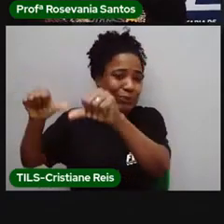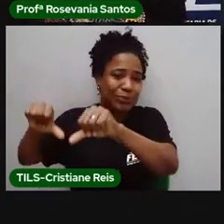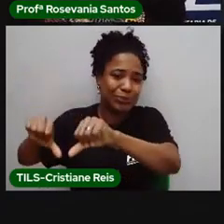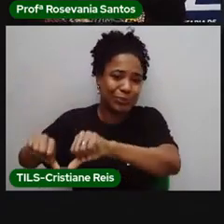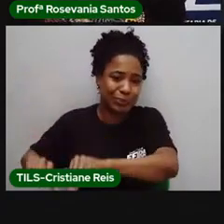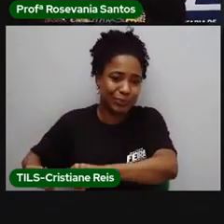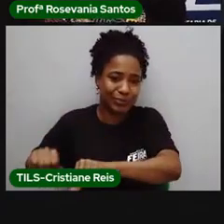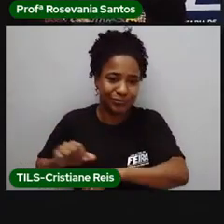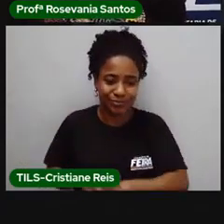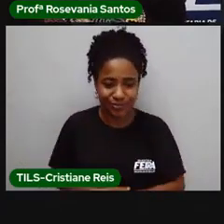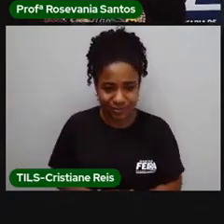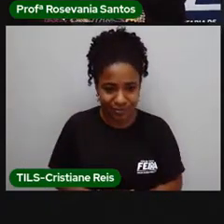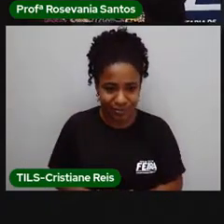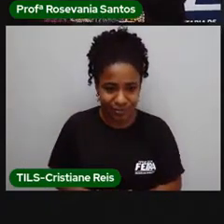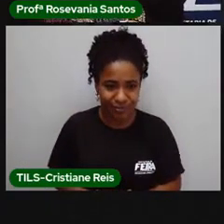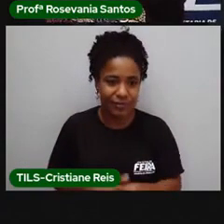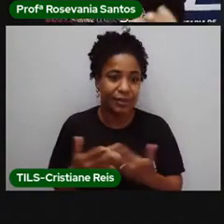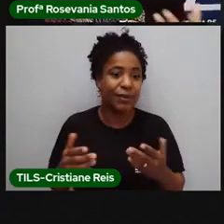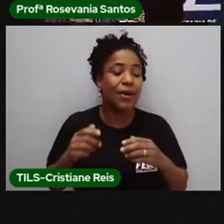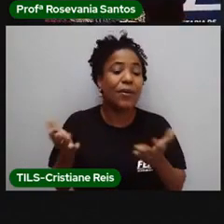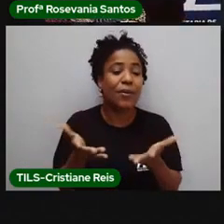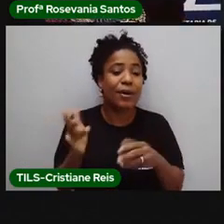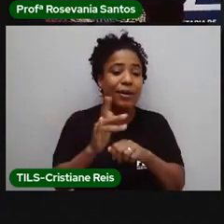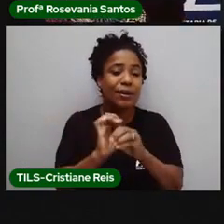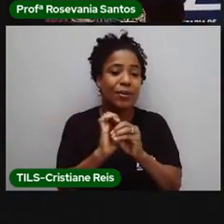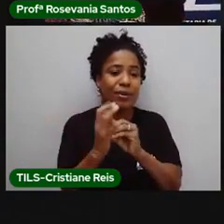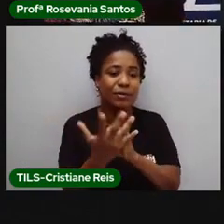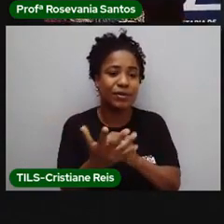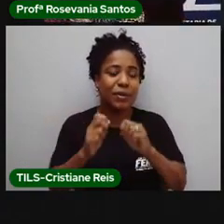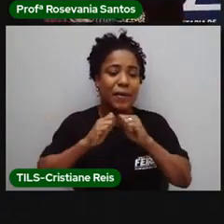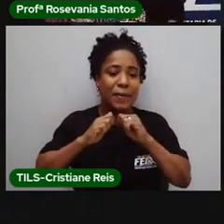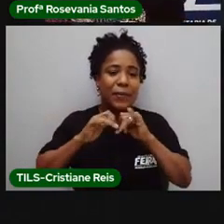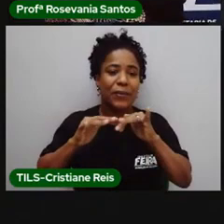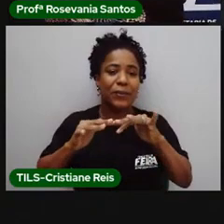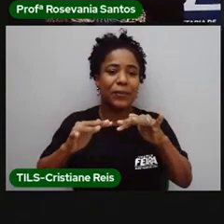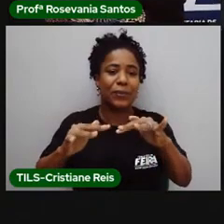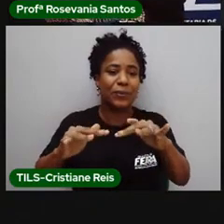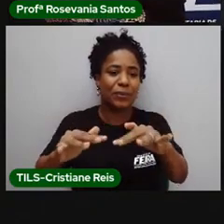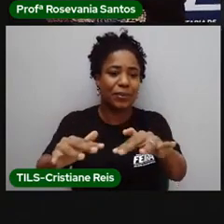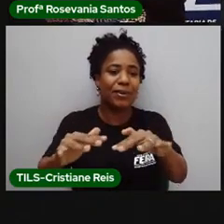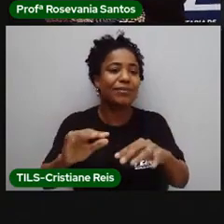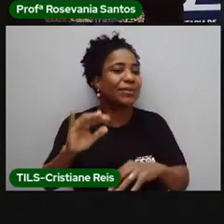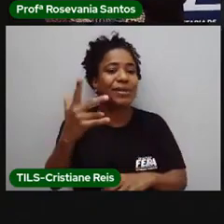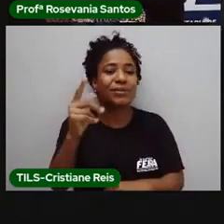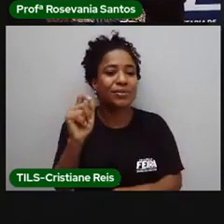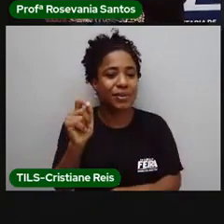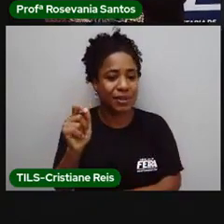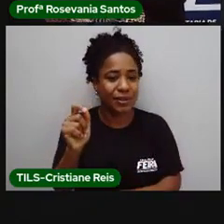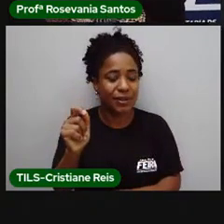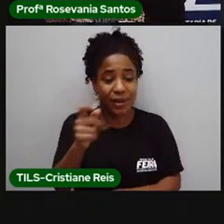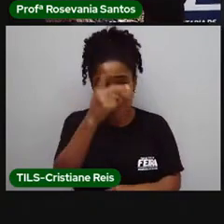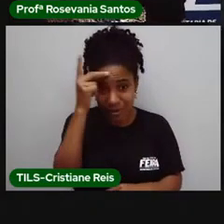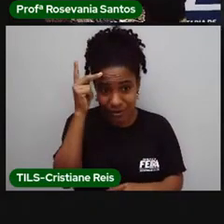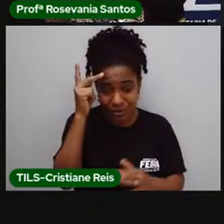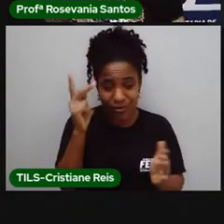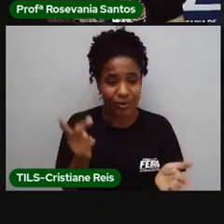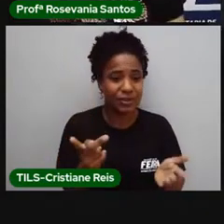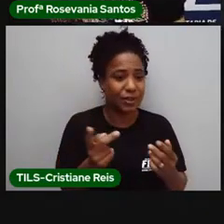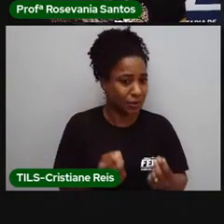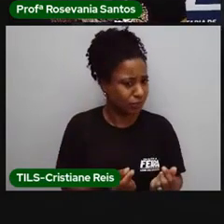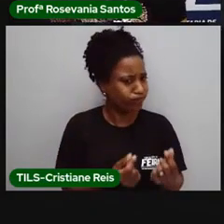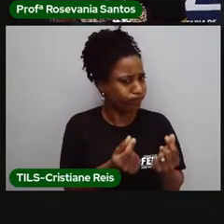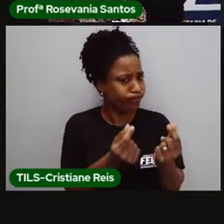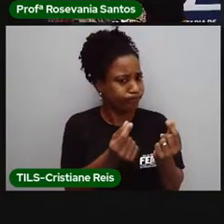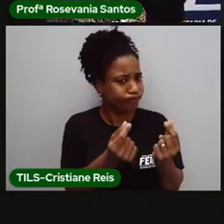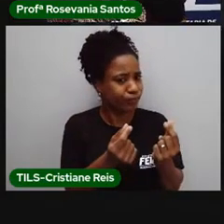o grau de pobreza aumentou. Basta a gente observar a quantidade de pessoas que estão passando fome, a quantidade de pessoas que